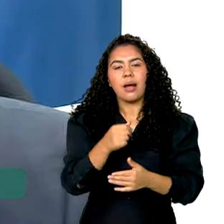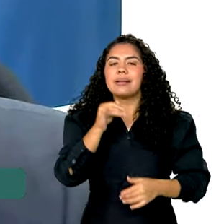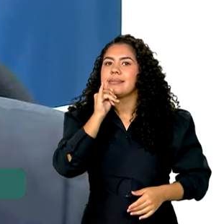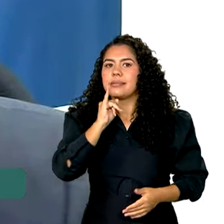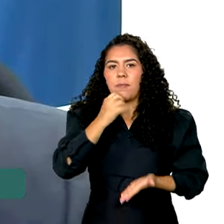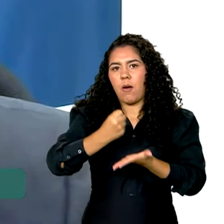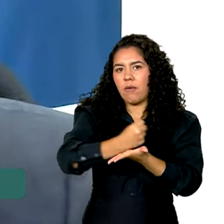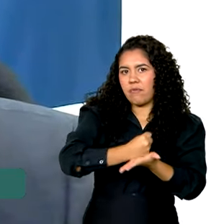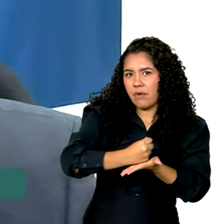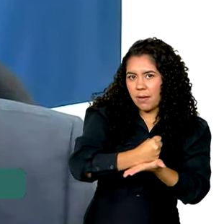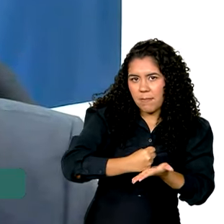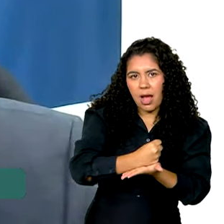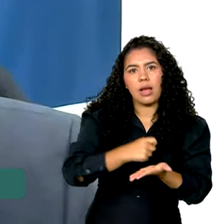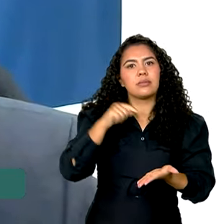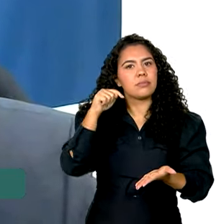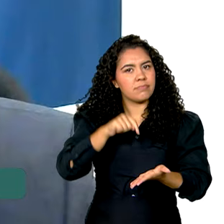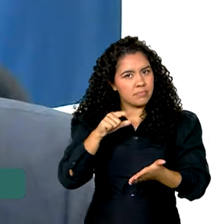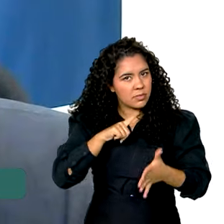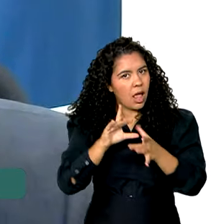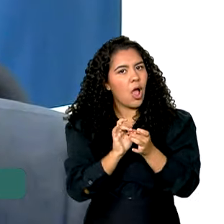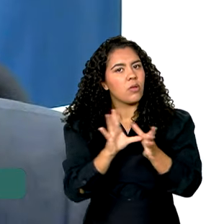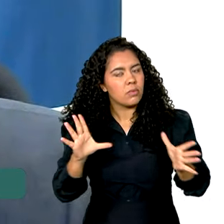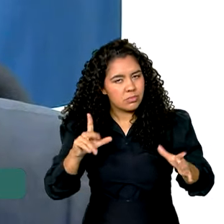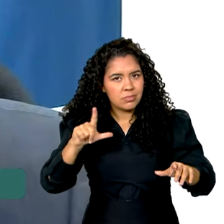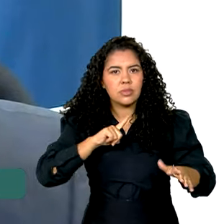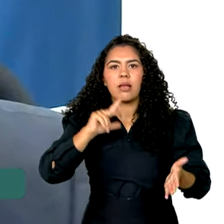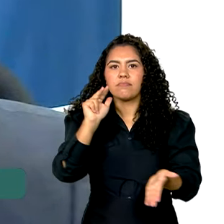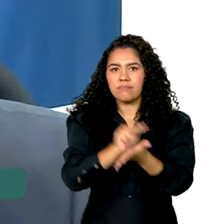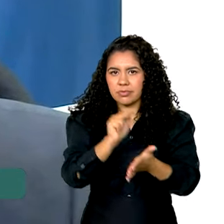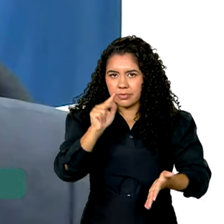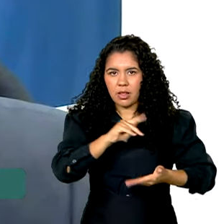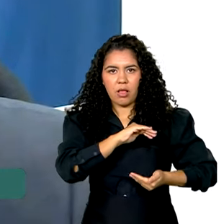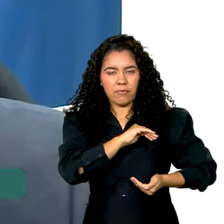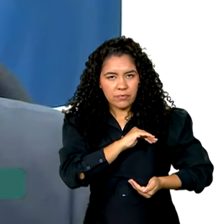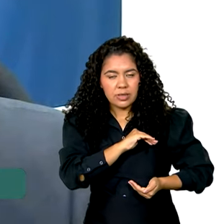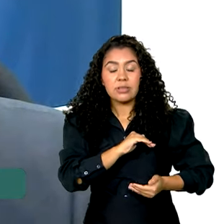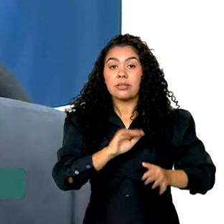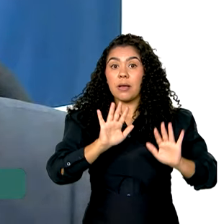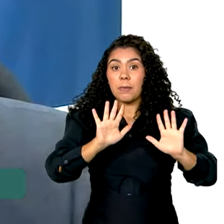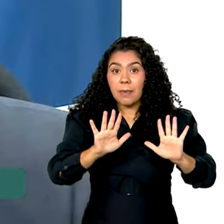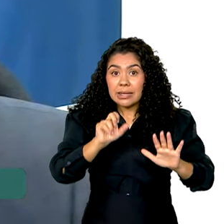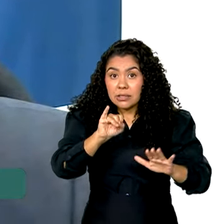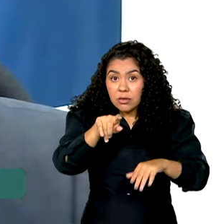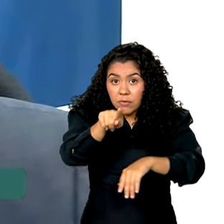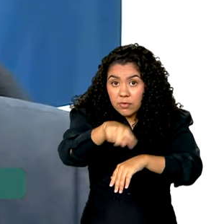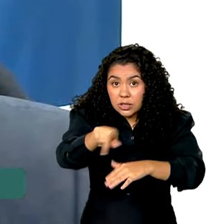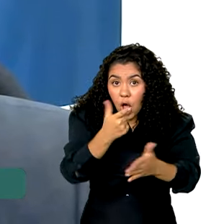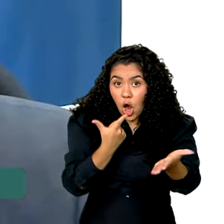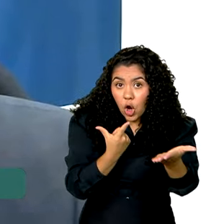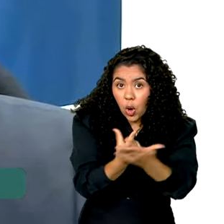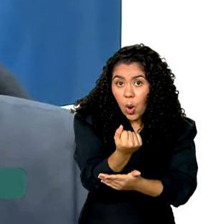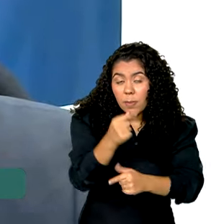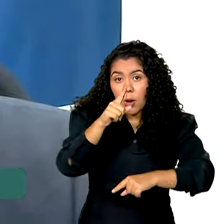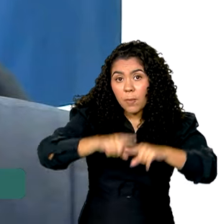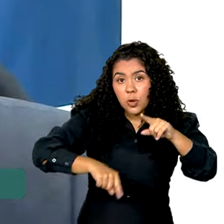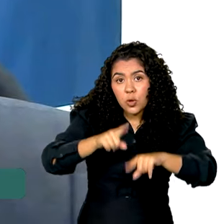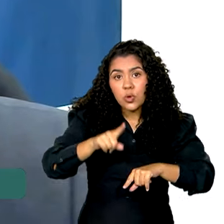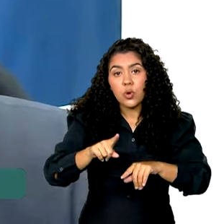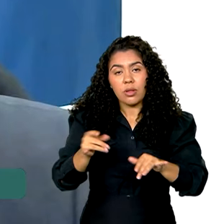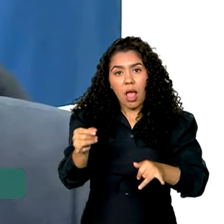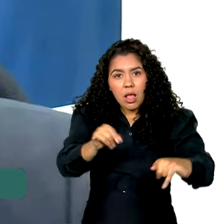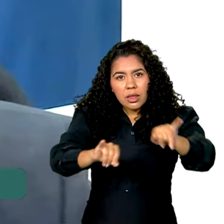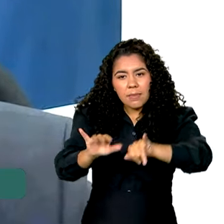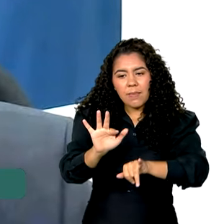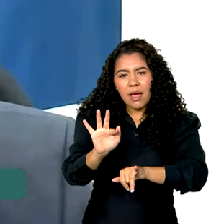farmácia e a drogaria, que são os estabelecimentos autorizados pela Anvisa. E quando você adquire um produto, seja ele um fenol ou